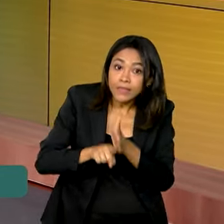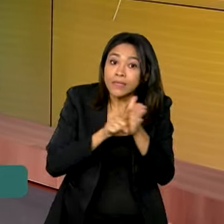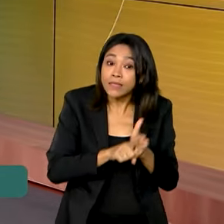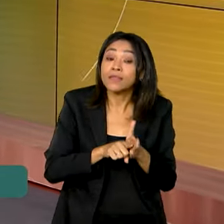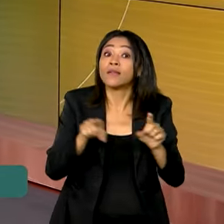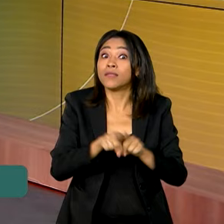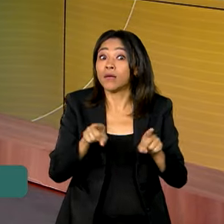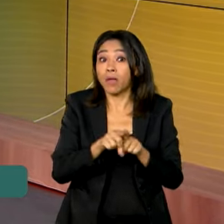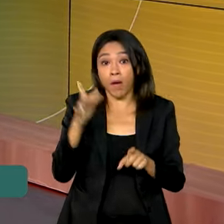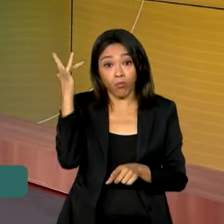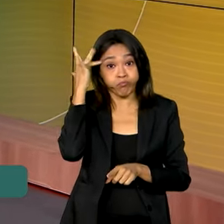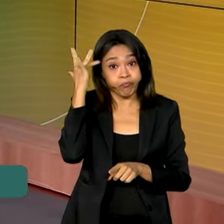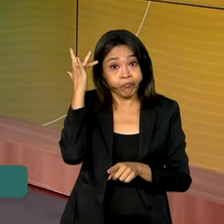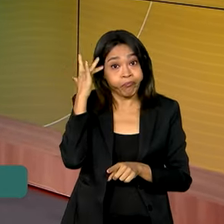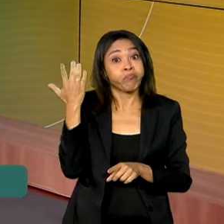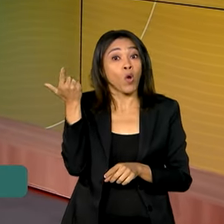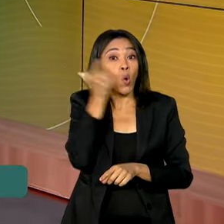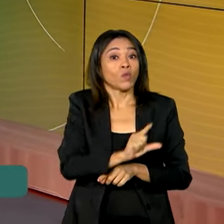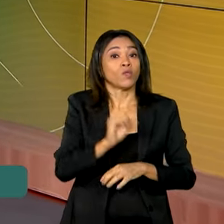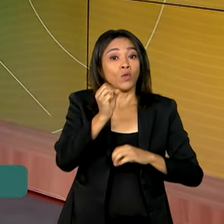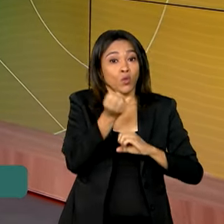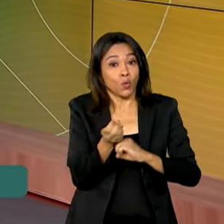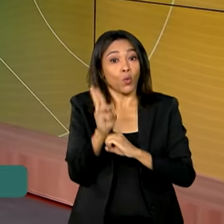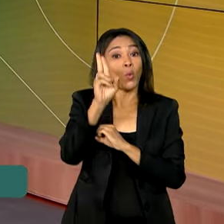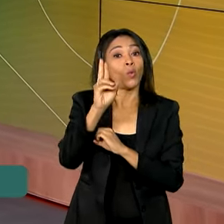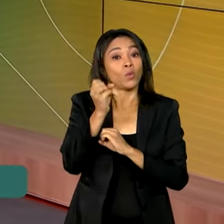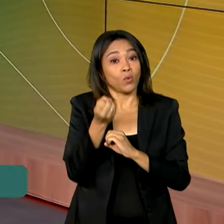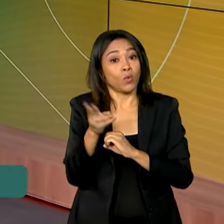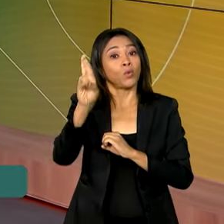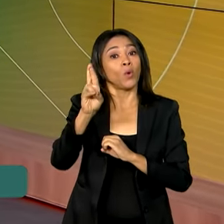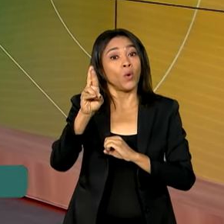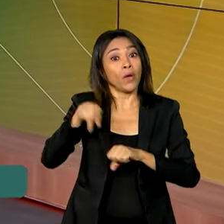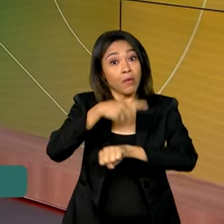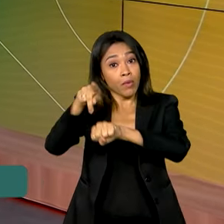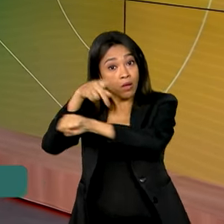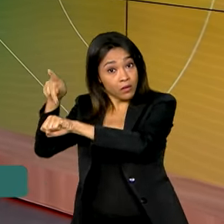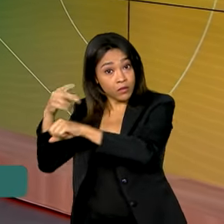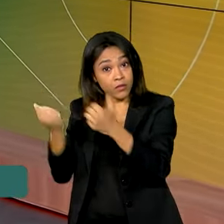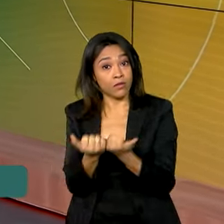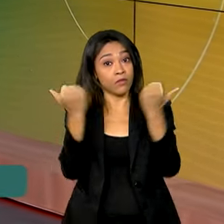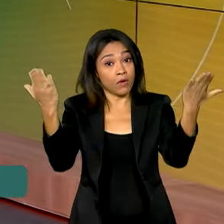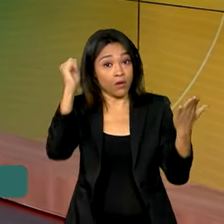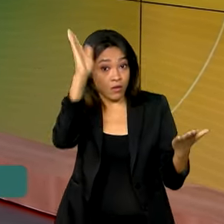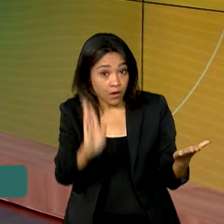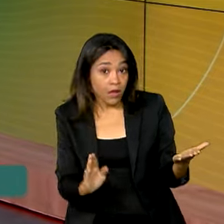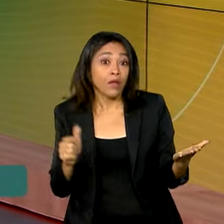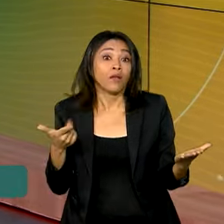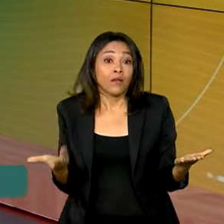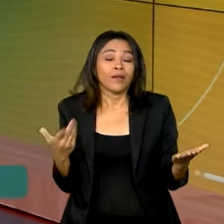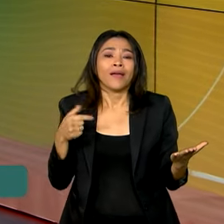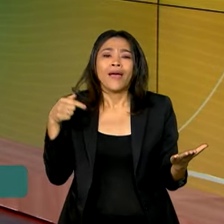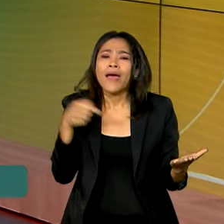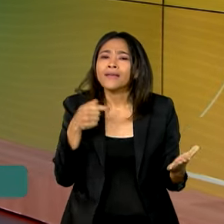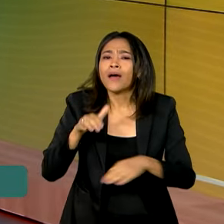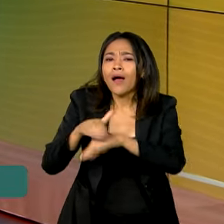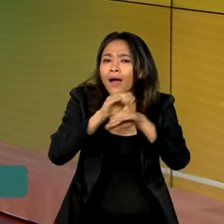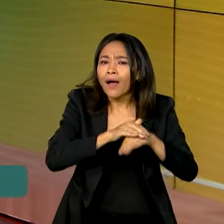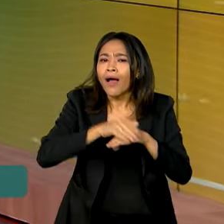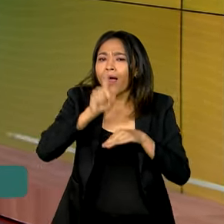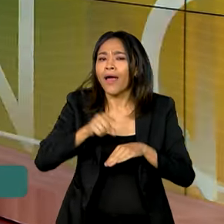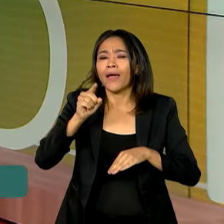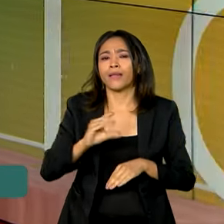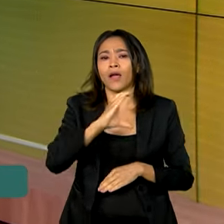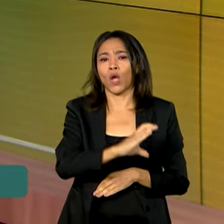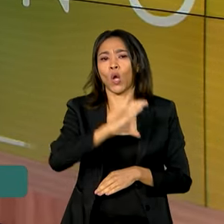qualificação acadêmica de doutorandos do Brasil em países do exterior. Essa iniciativa é da Coordenação de